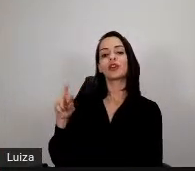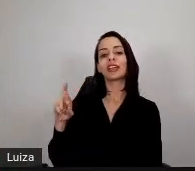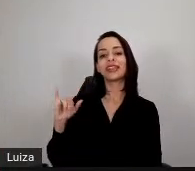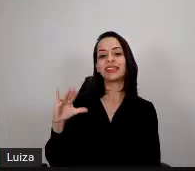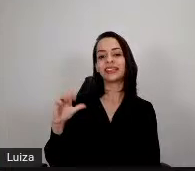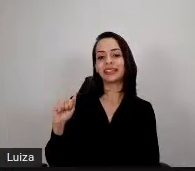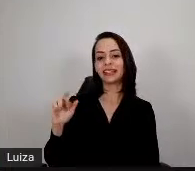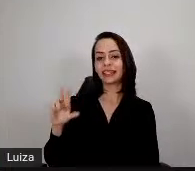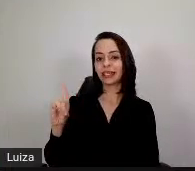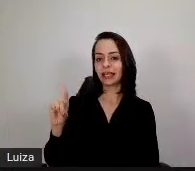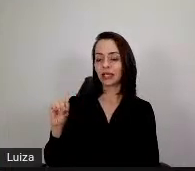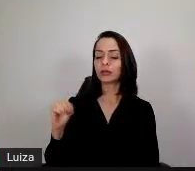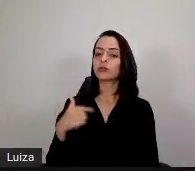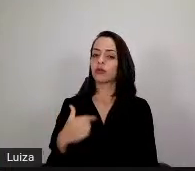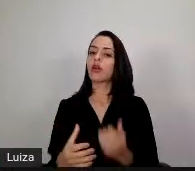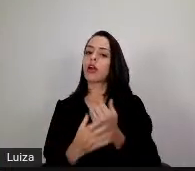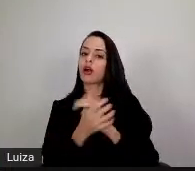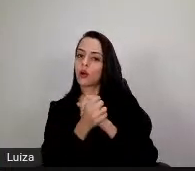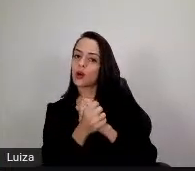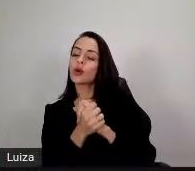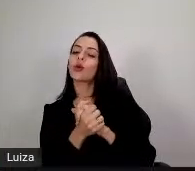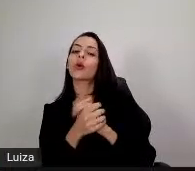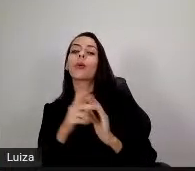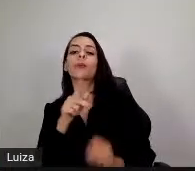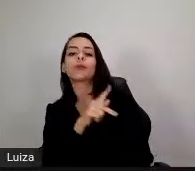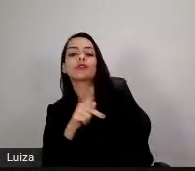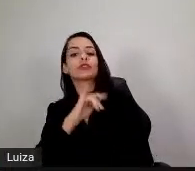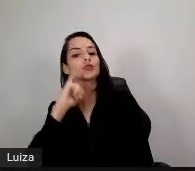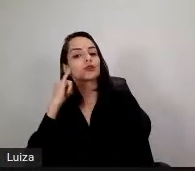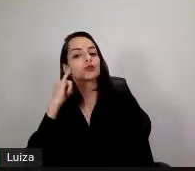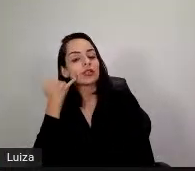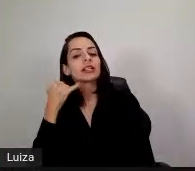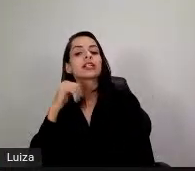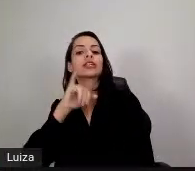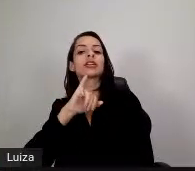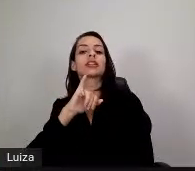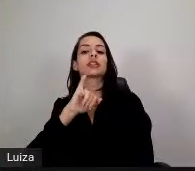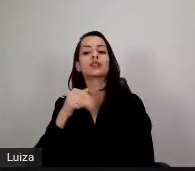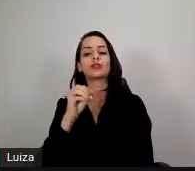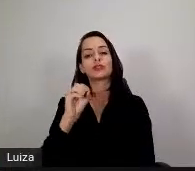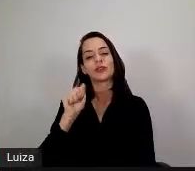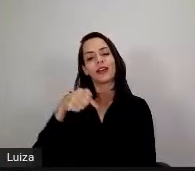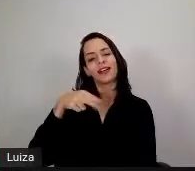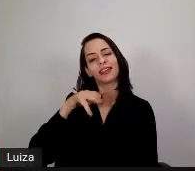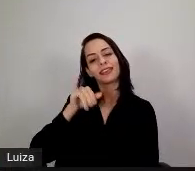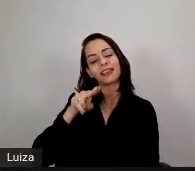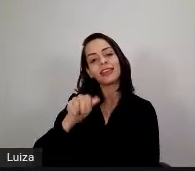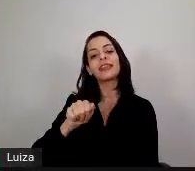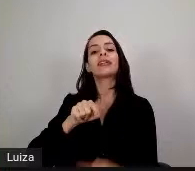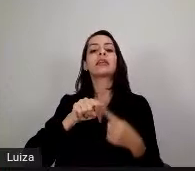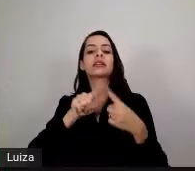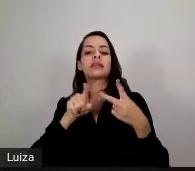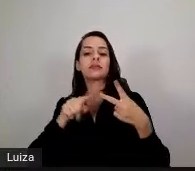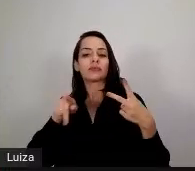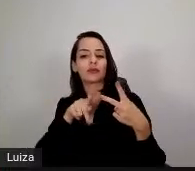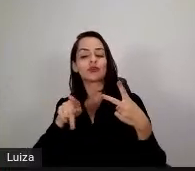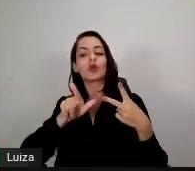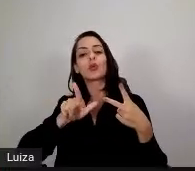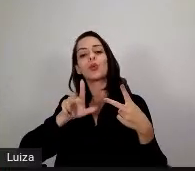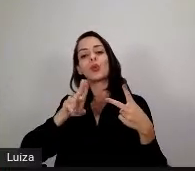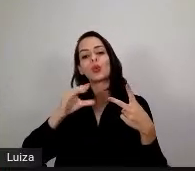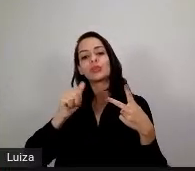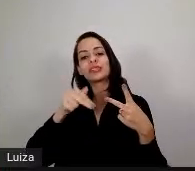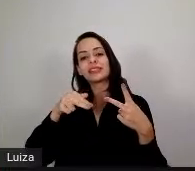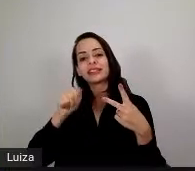a nossa magnífica reitora, a professora Joaquina Nobre, a diretora do SEAD, a professora Luciana Guzmão, e também aos nossos